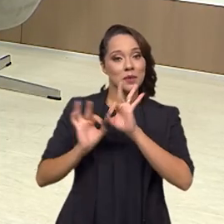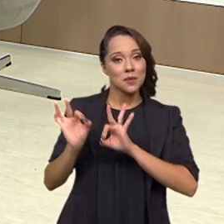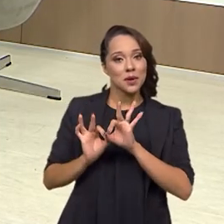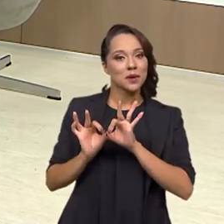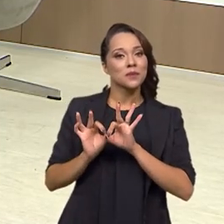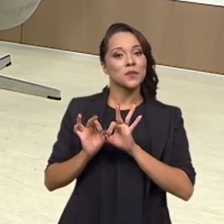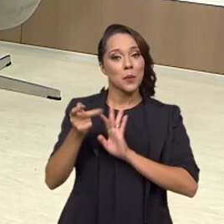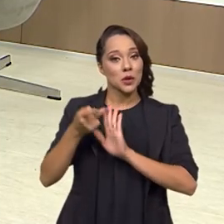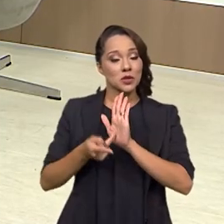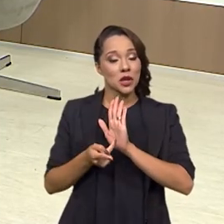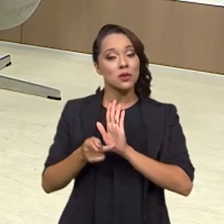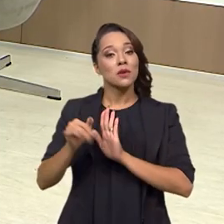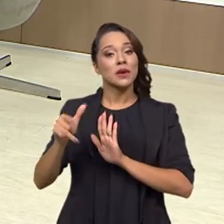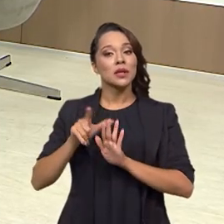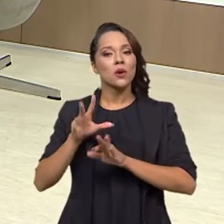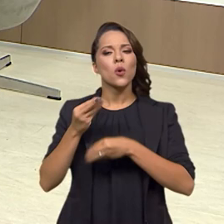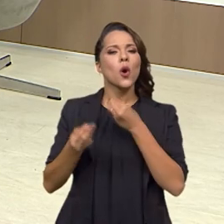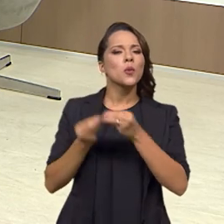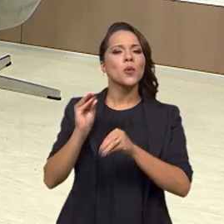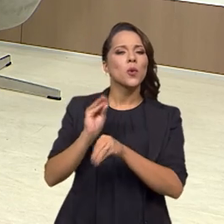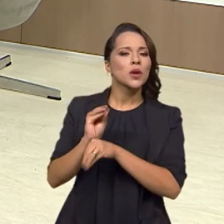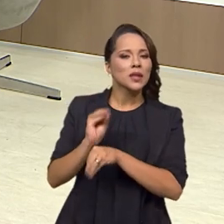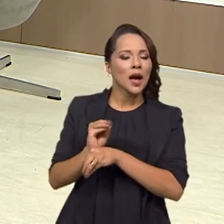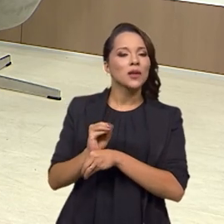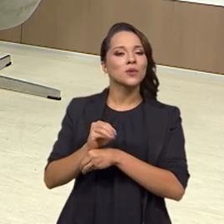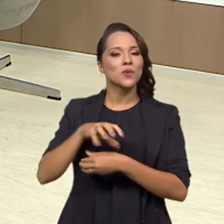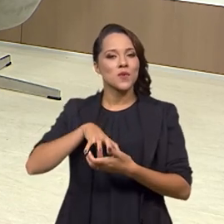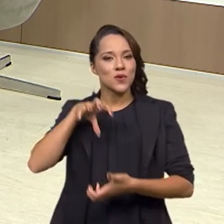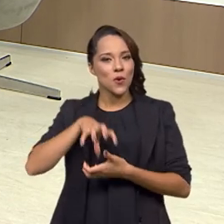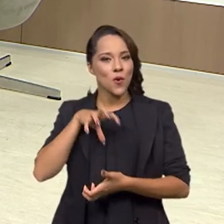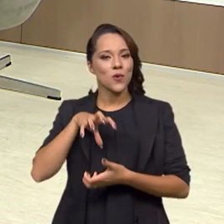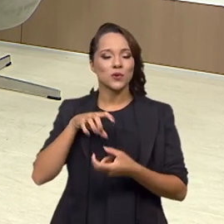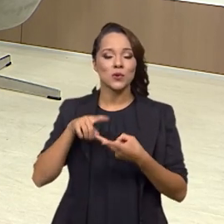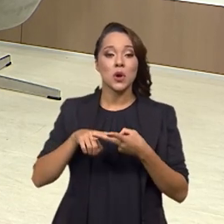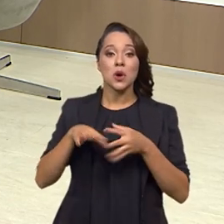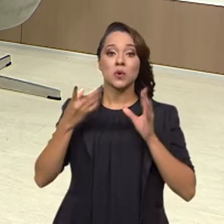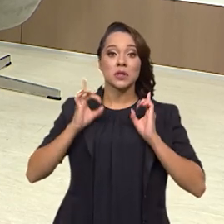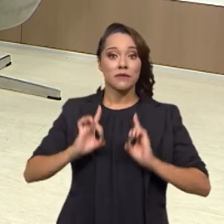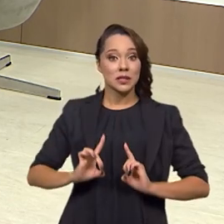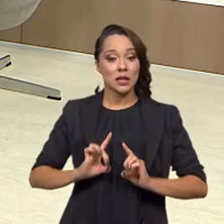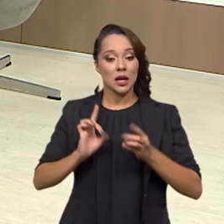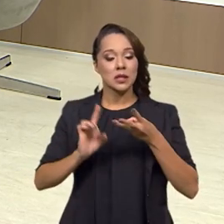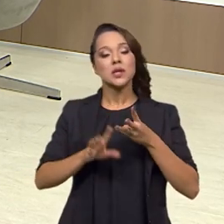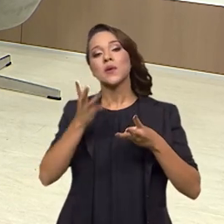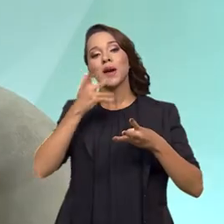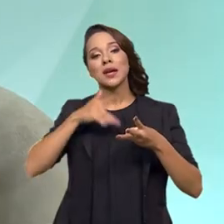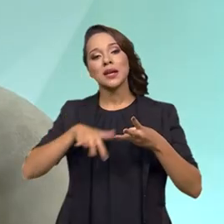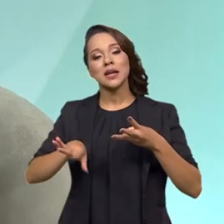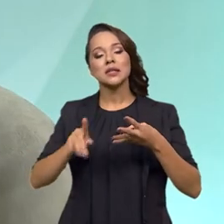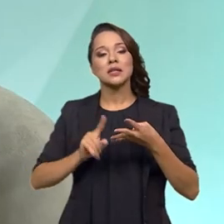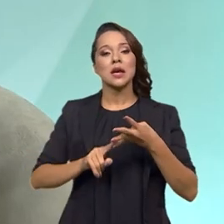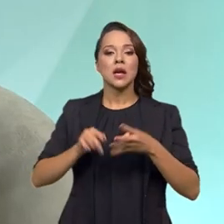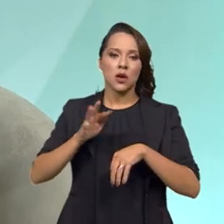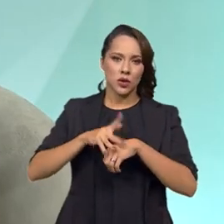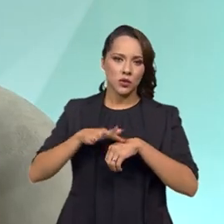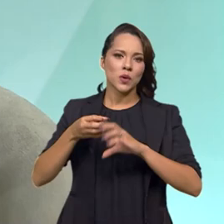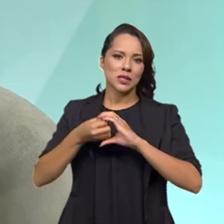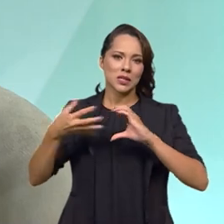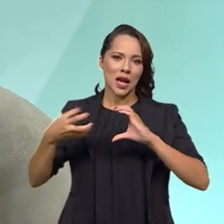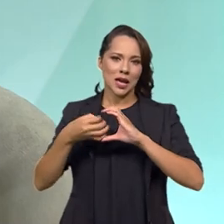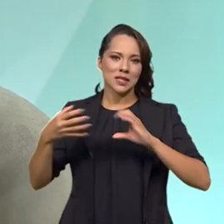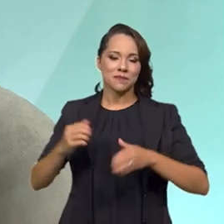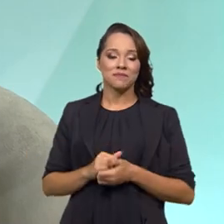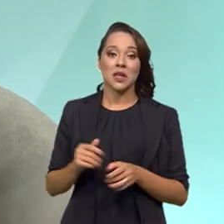de lei, vai traçar os cuidados que devem ser feitos com os idosos, com os deficientes, com a criança e com as doenças raras.